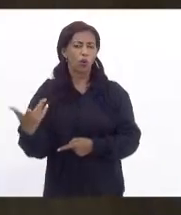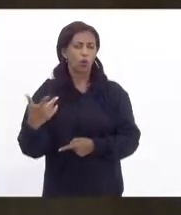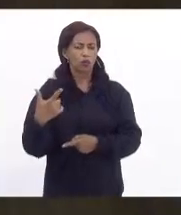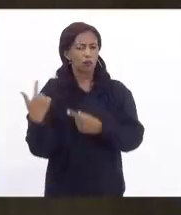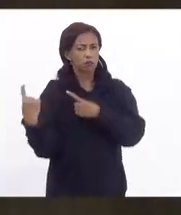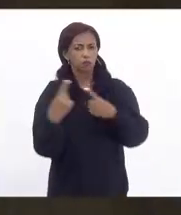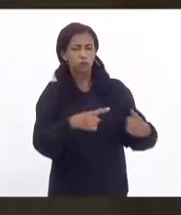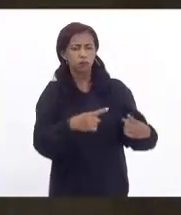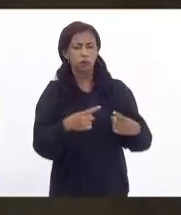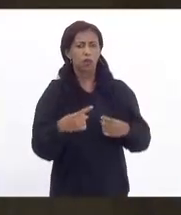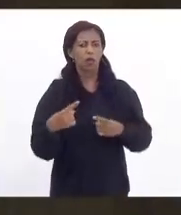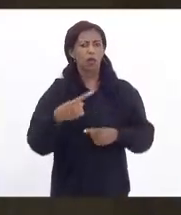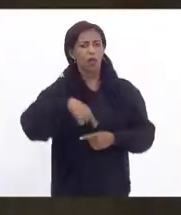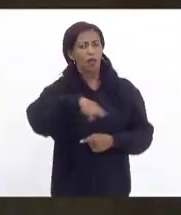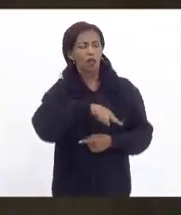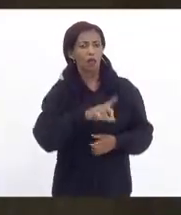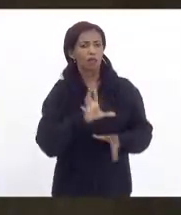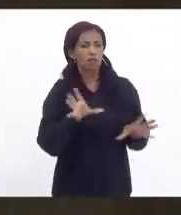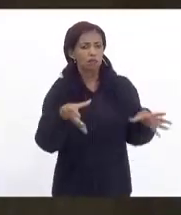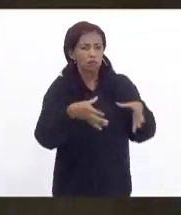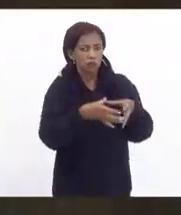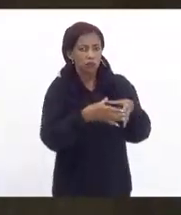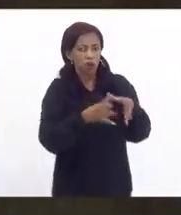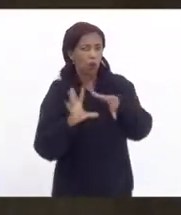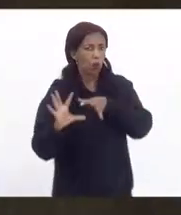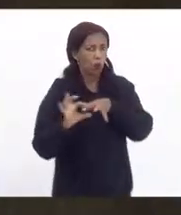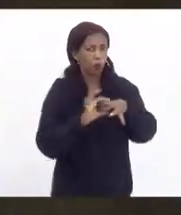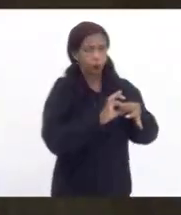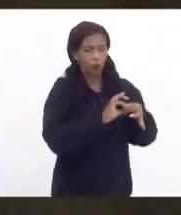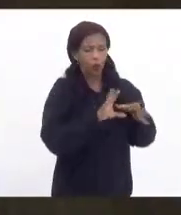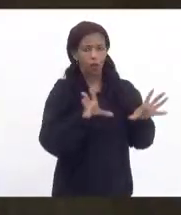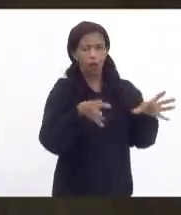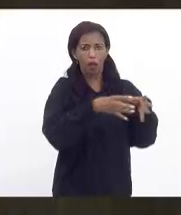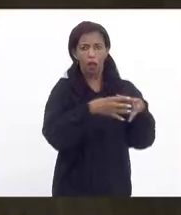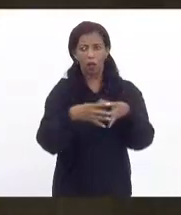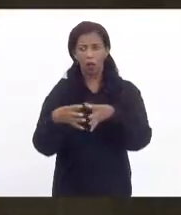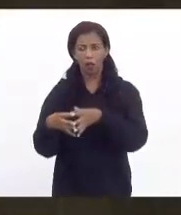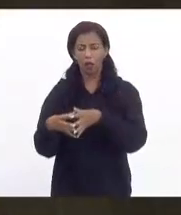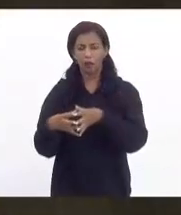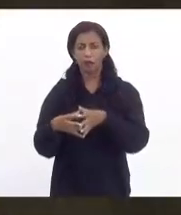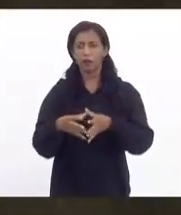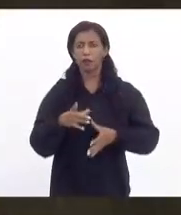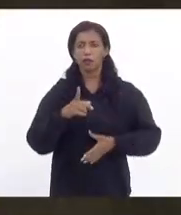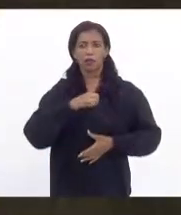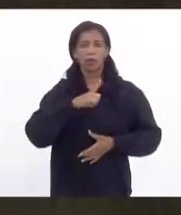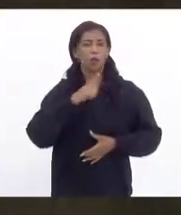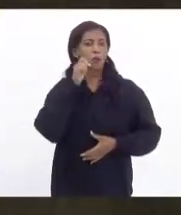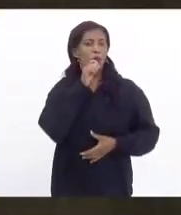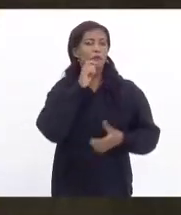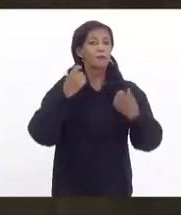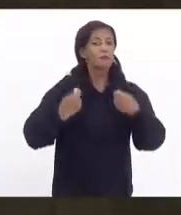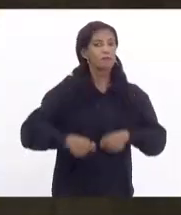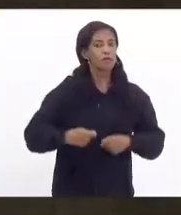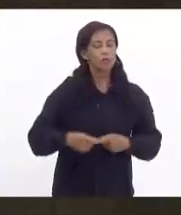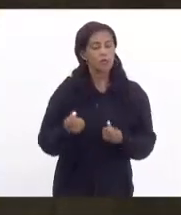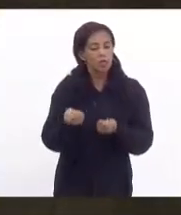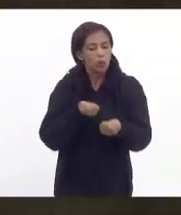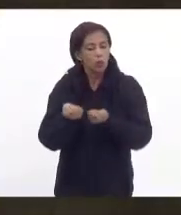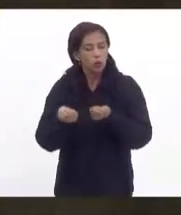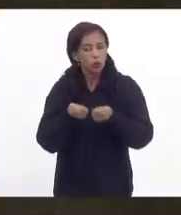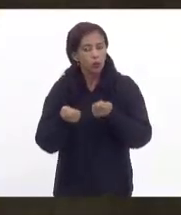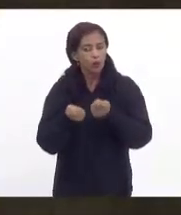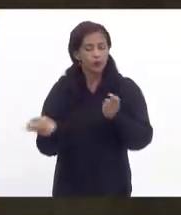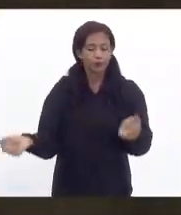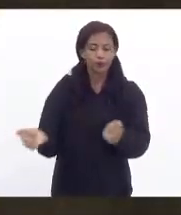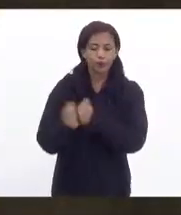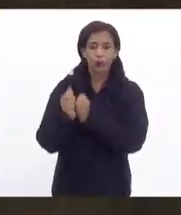violência ela se dá num contexto de classe muitas vezes as mulheres dependem economicamente dos seus